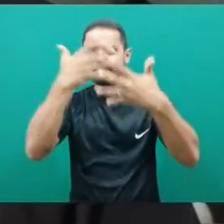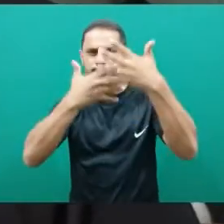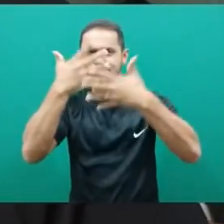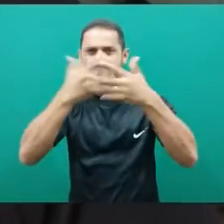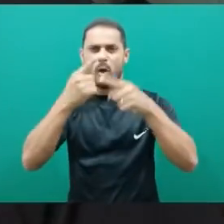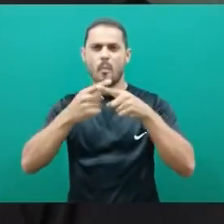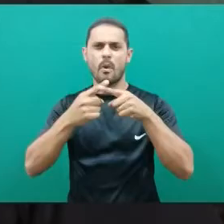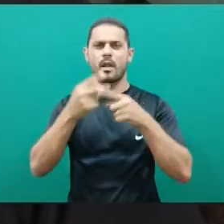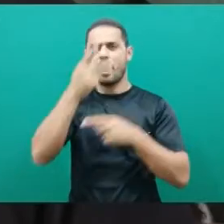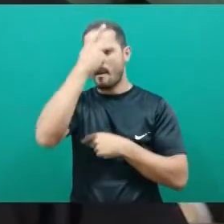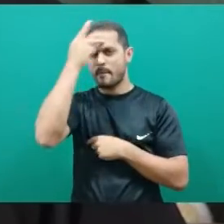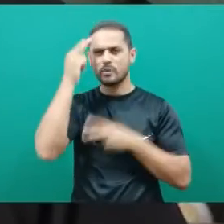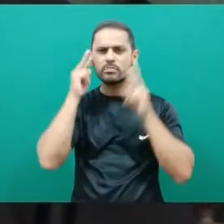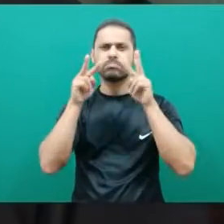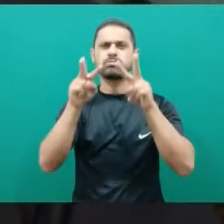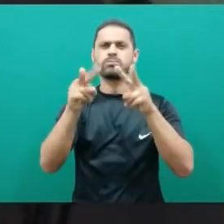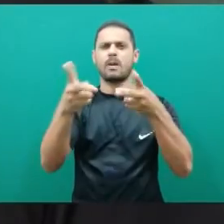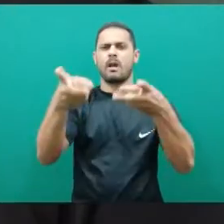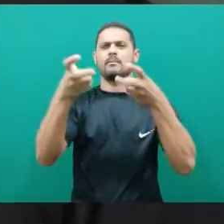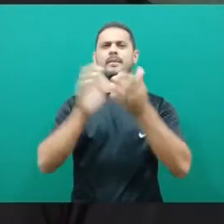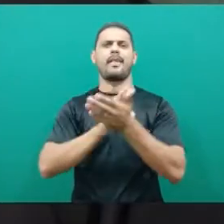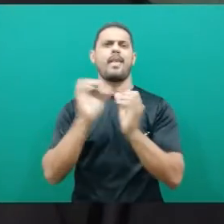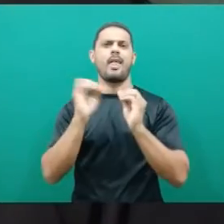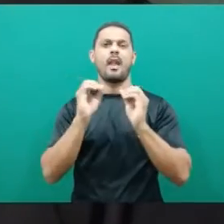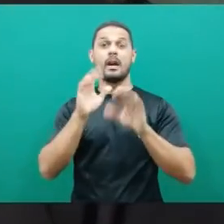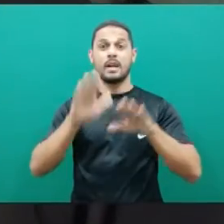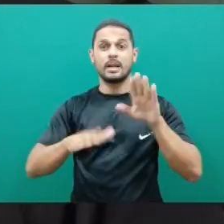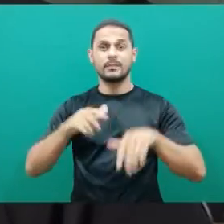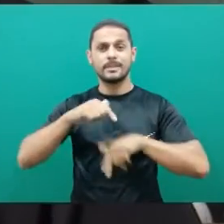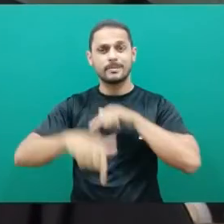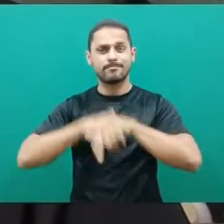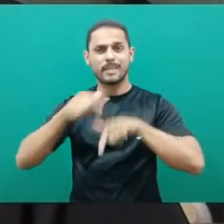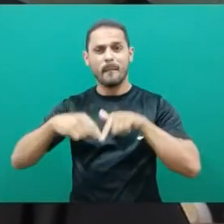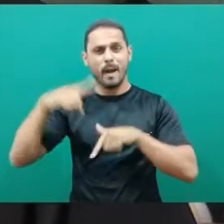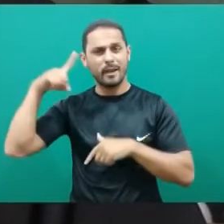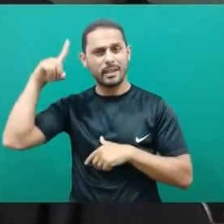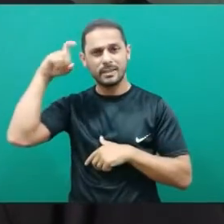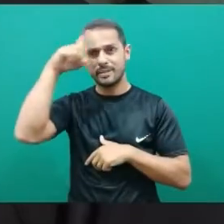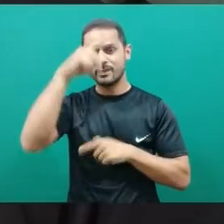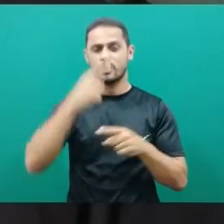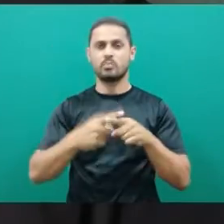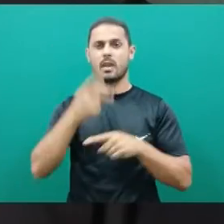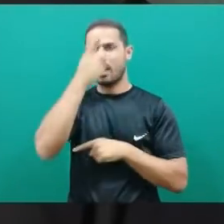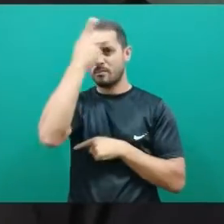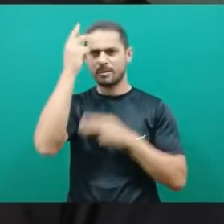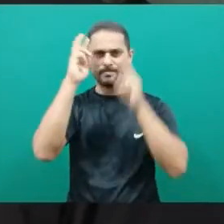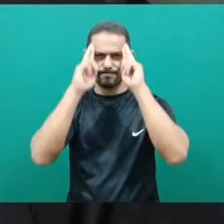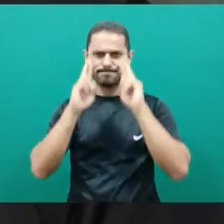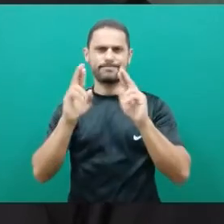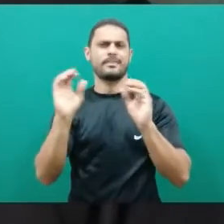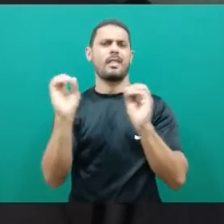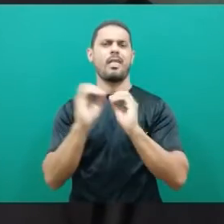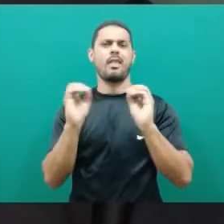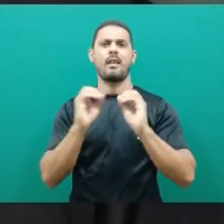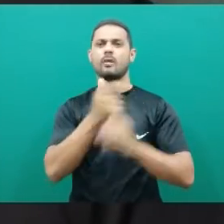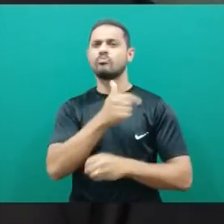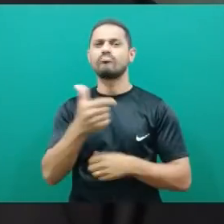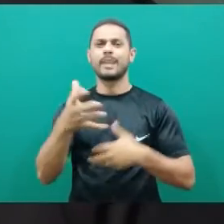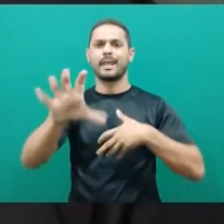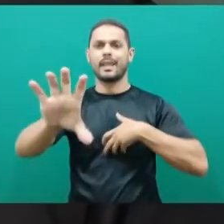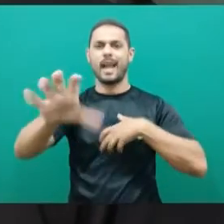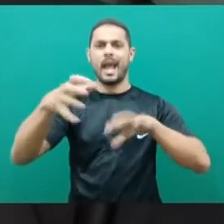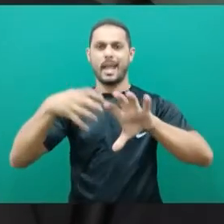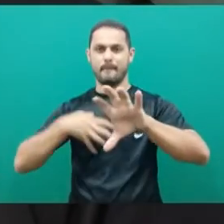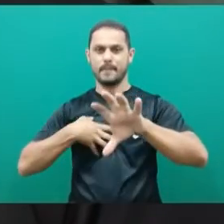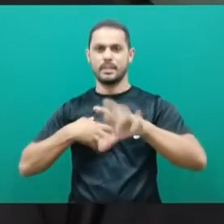invisível, porque a pessoa não vê. E isso torna, às vezes, o trabalho bastante difícil, porque as pessoas não respeitam, as pessoas acabam não